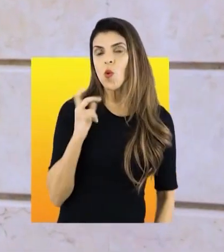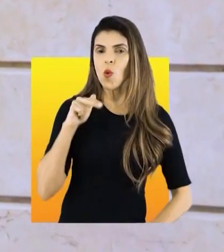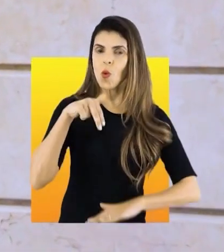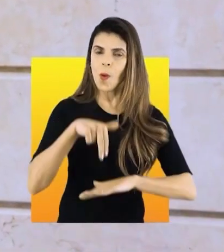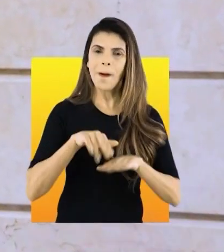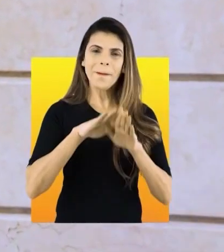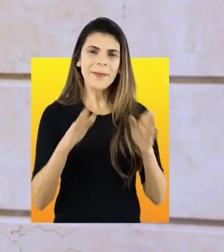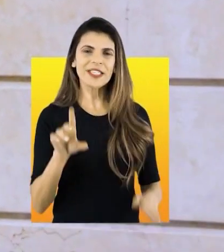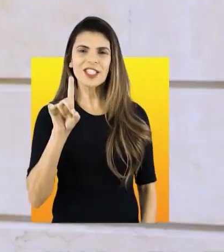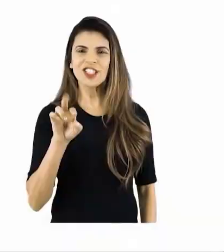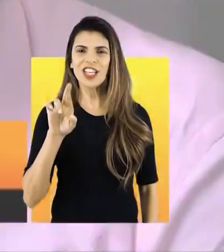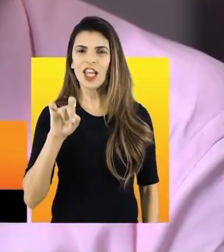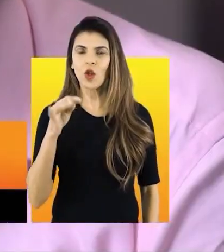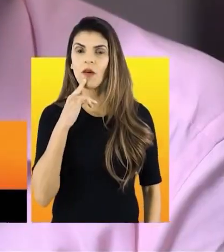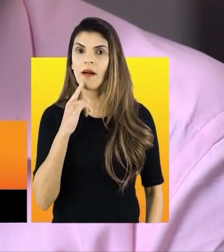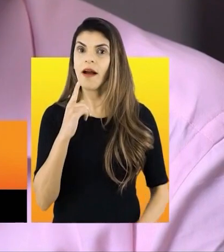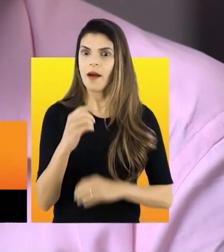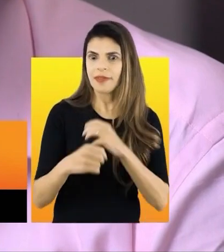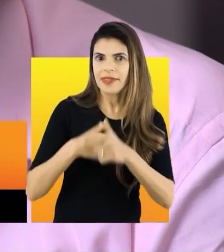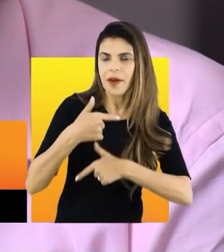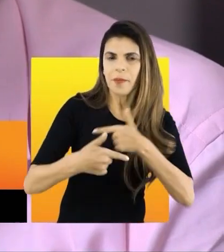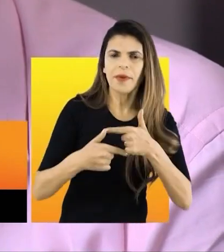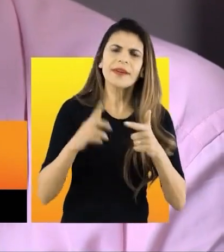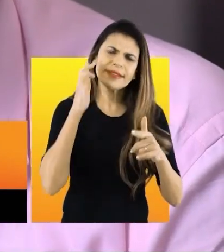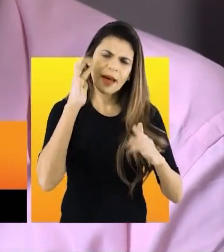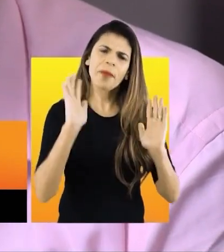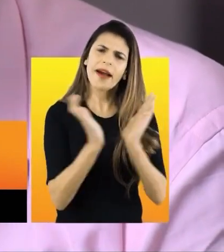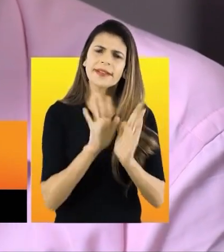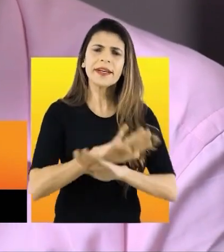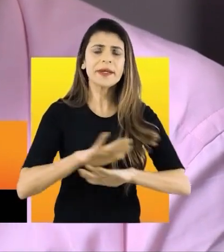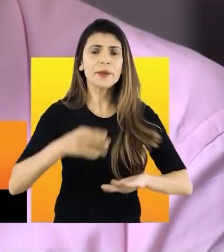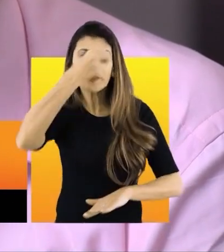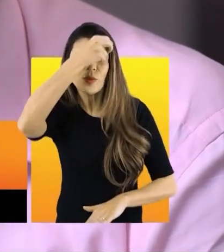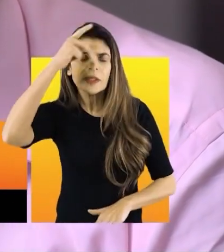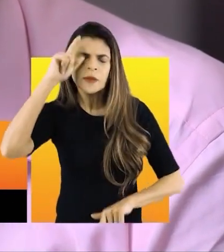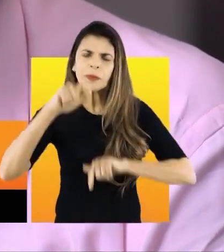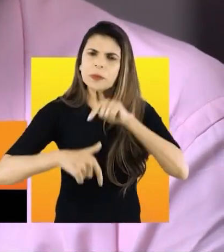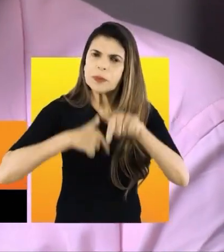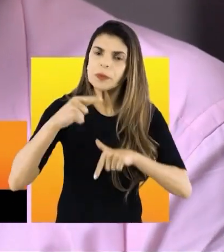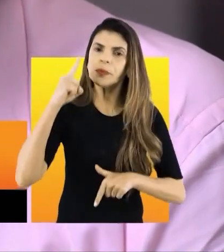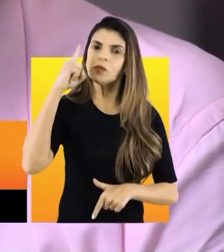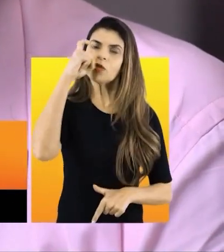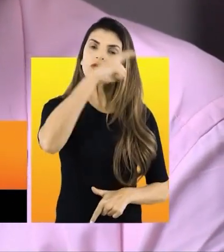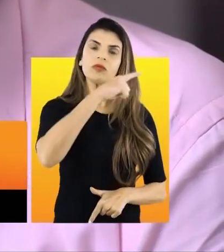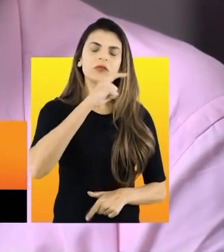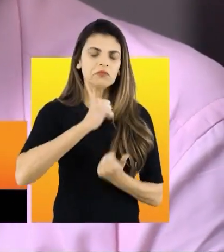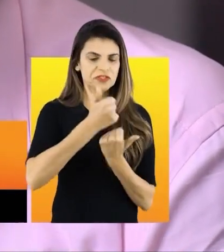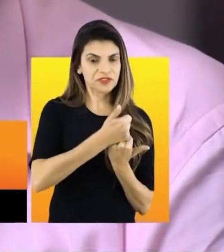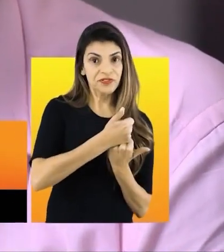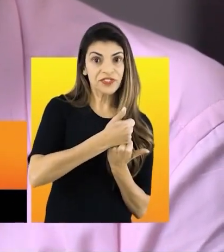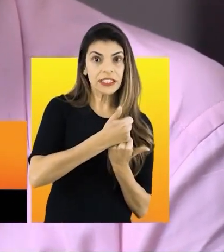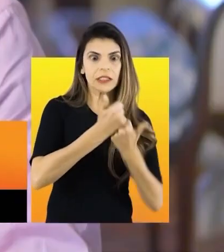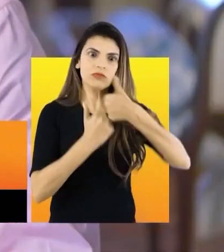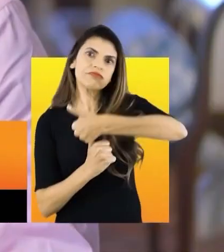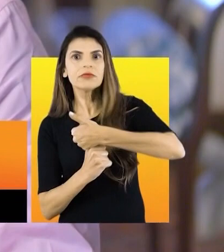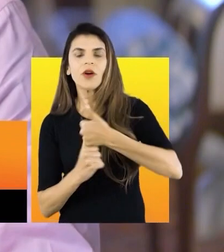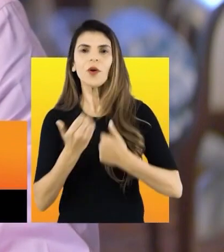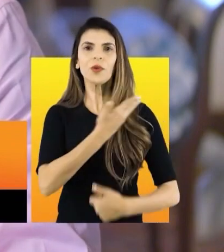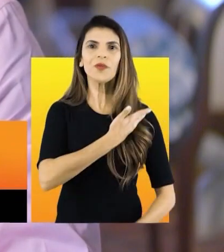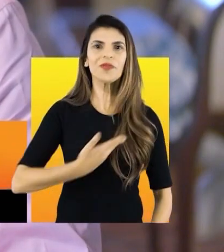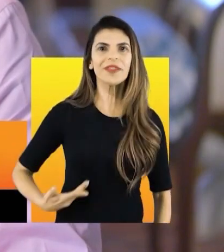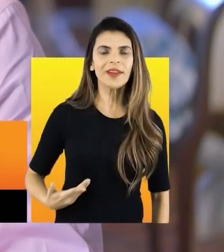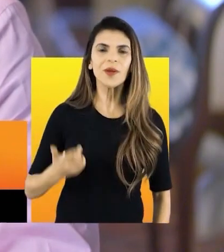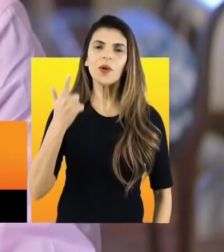mesa diretora no primeiro mandato porque na Câmara Municipal era uma coisa muito difícil lá e de uma hora pra outra virar vice-governador e